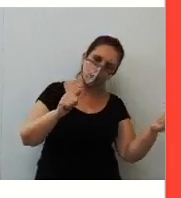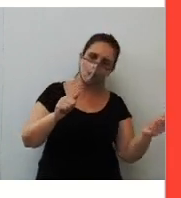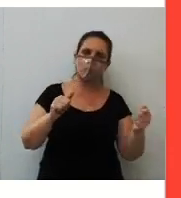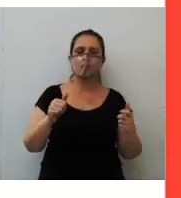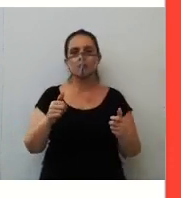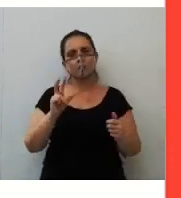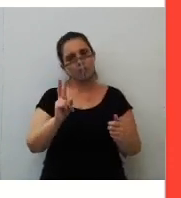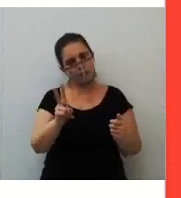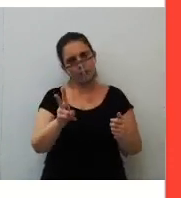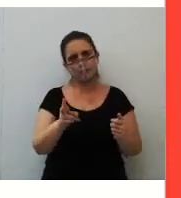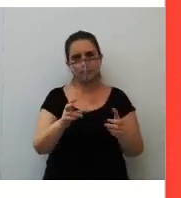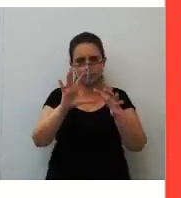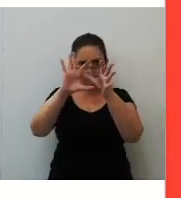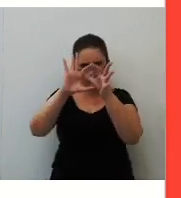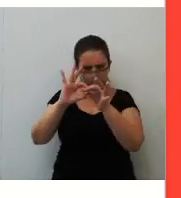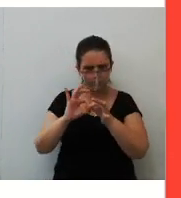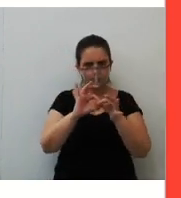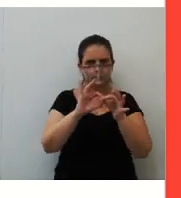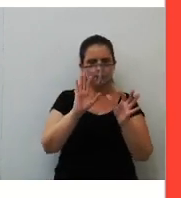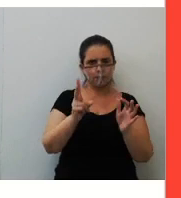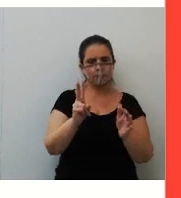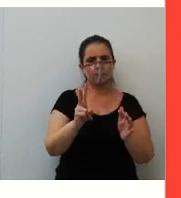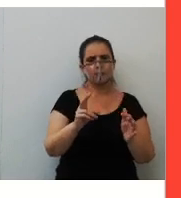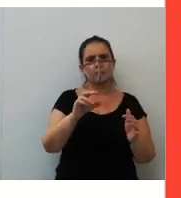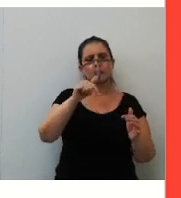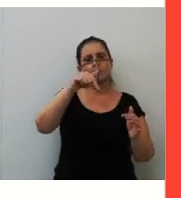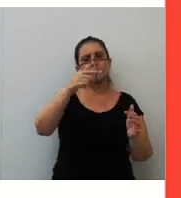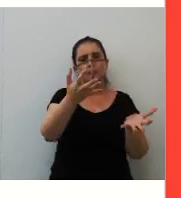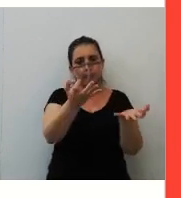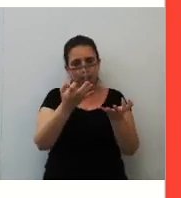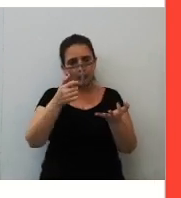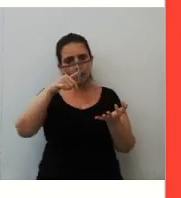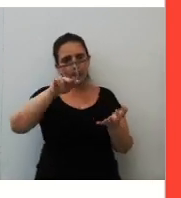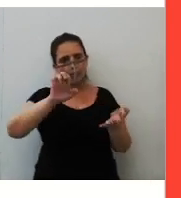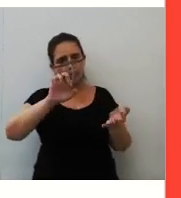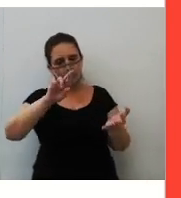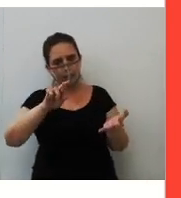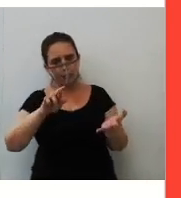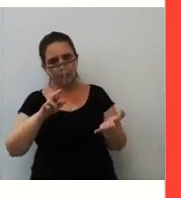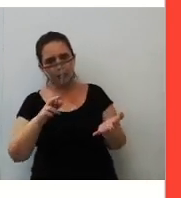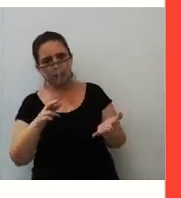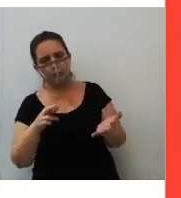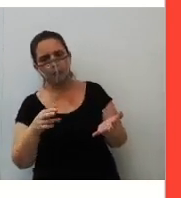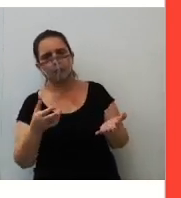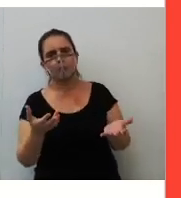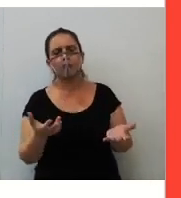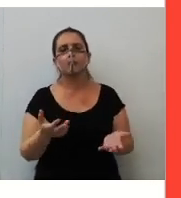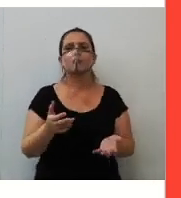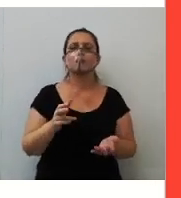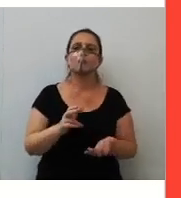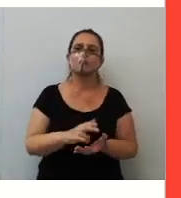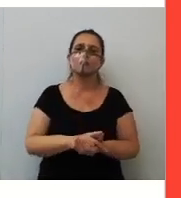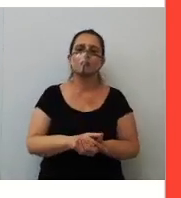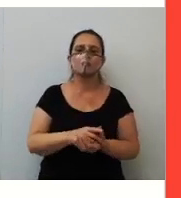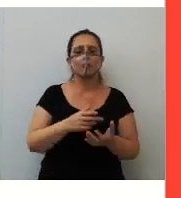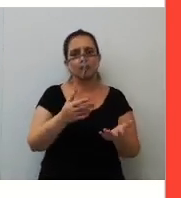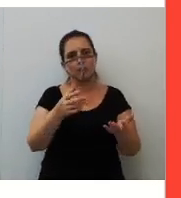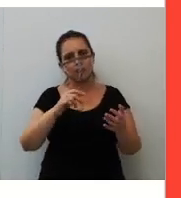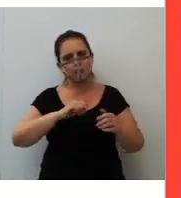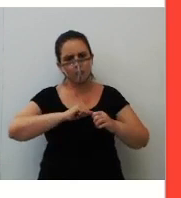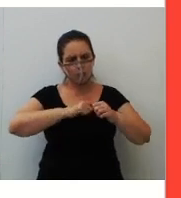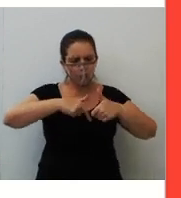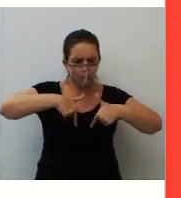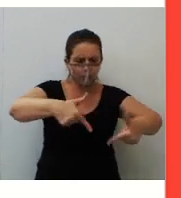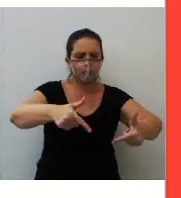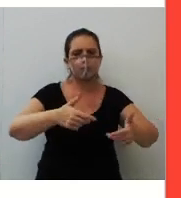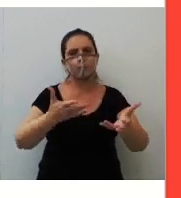fazendo sempre as articulações. Quer reagir, quer se calar, se sempre acabava apanhando.